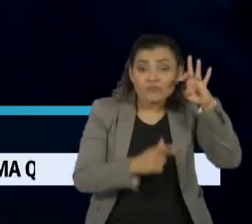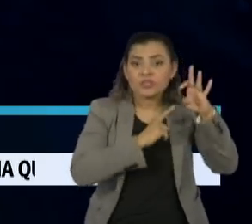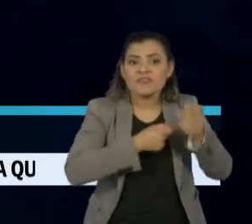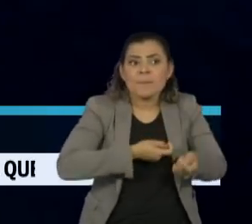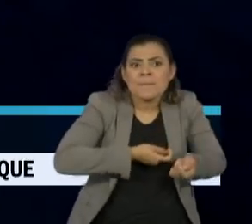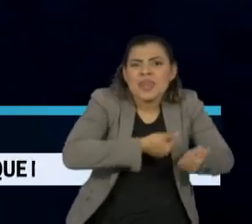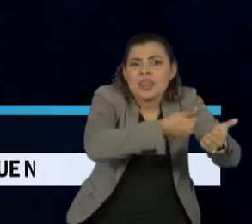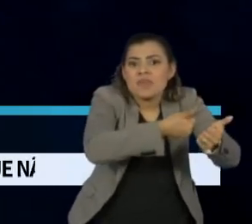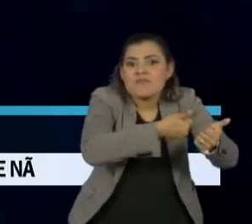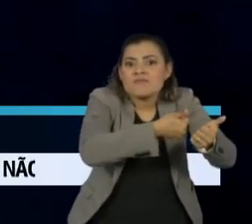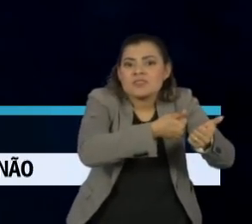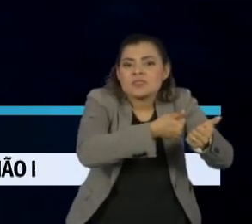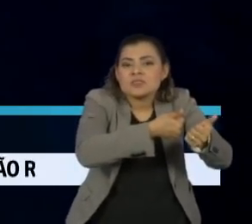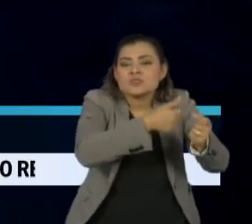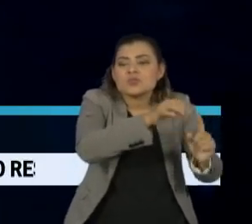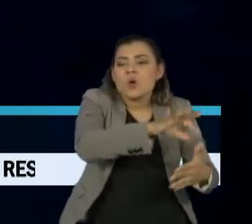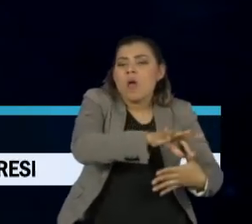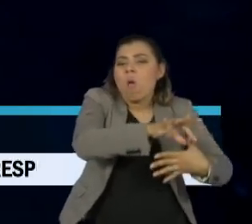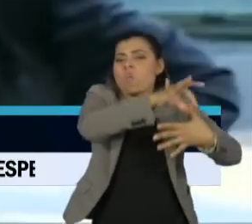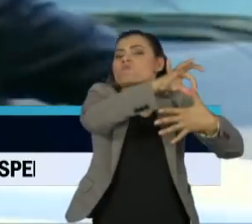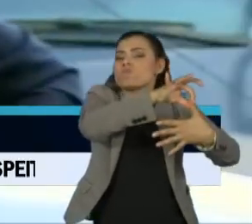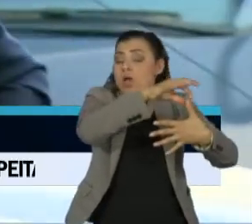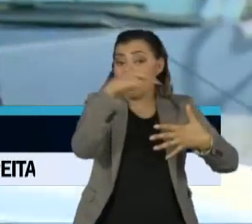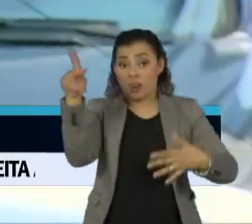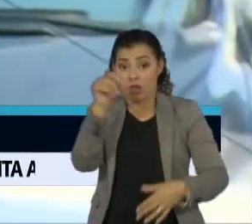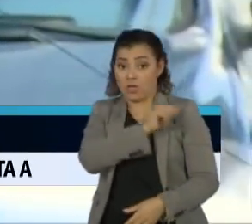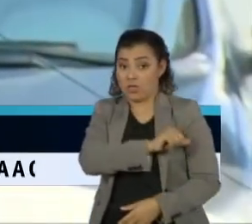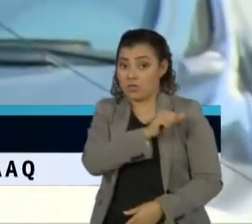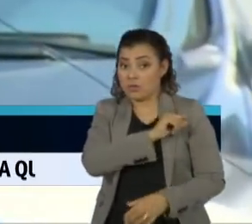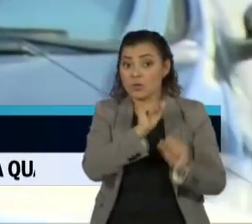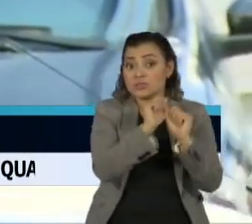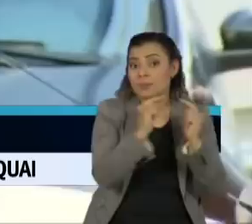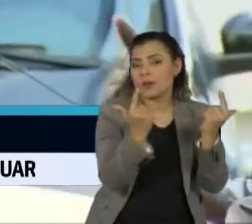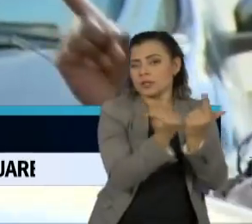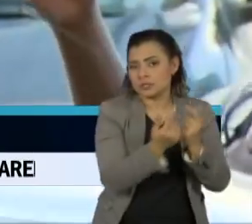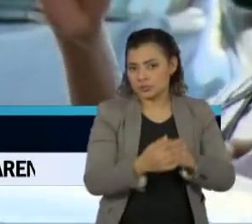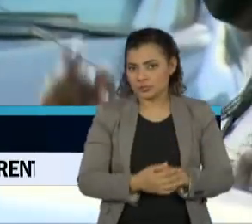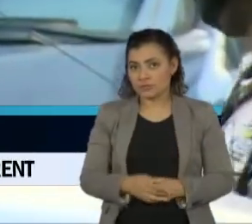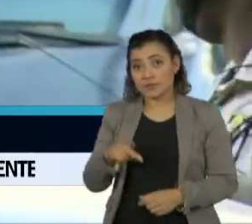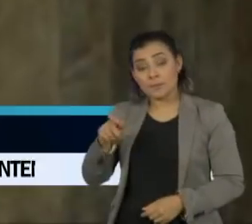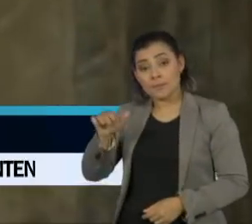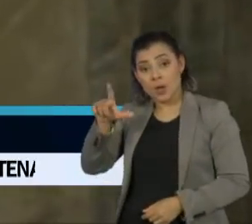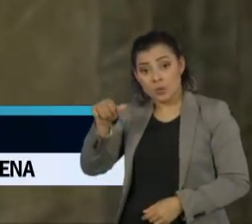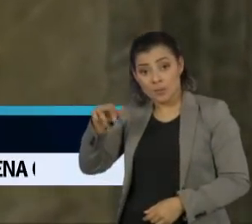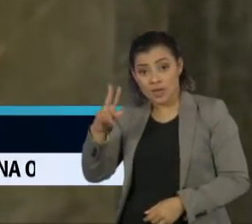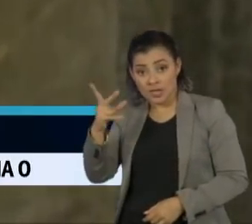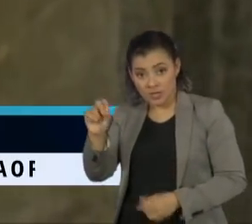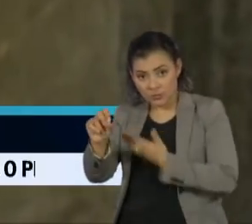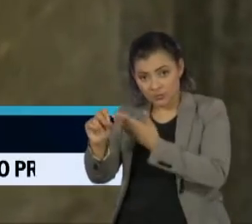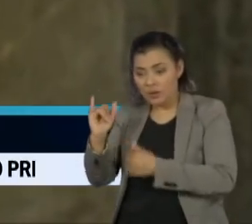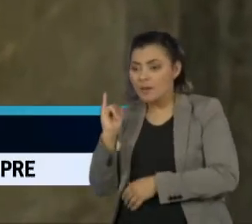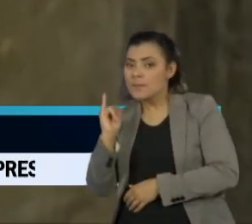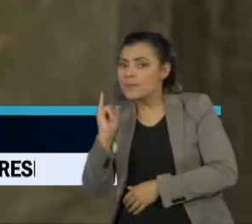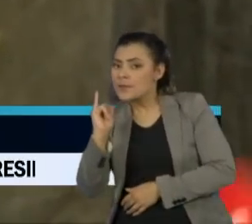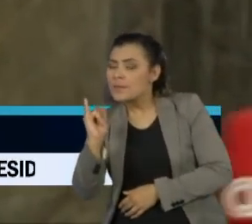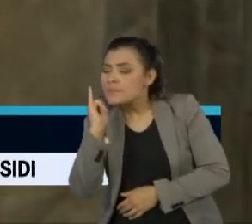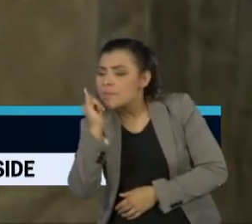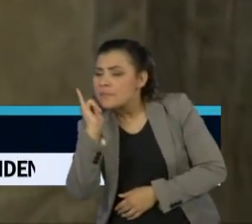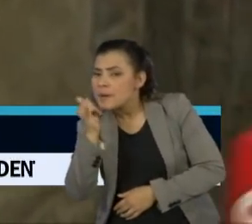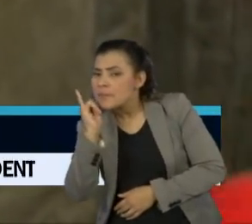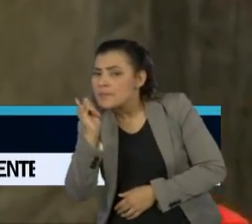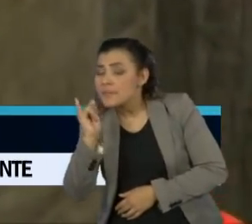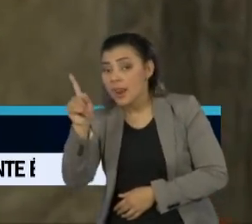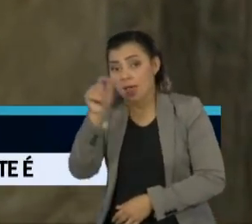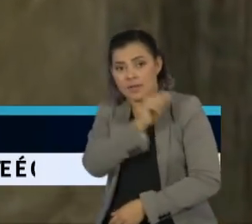operação policial na Assembleia Legislativa do Rio. O empresário Paulo Marinho chegou à superintendência da Polícia Federal do Rio